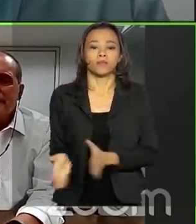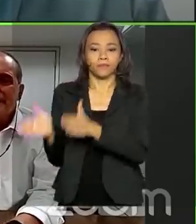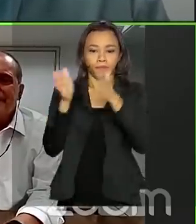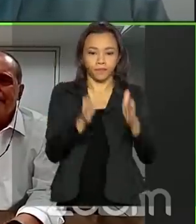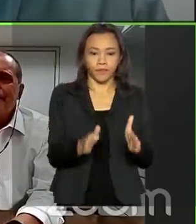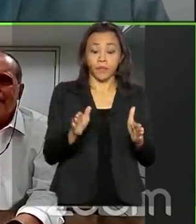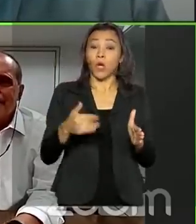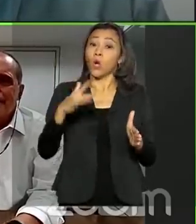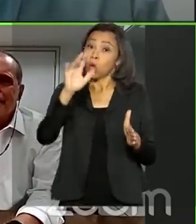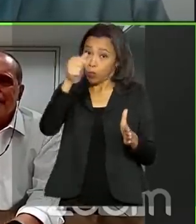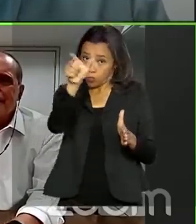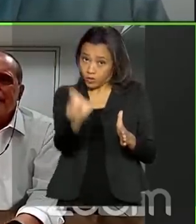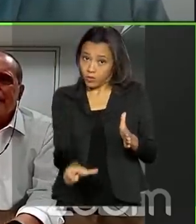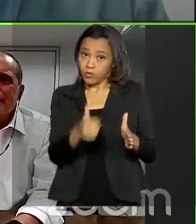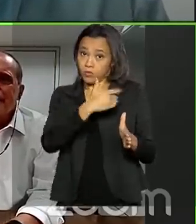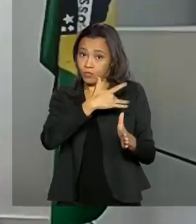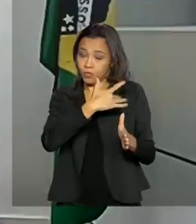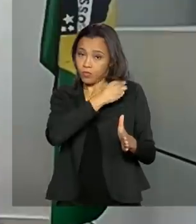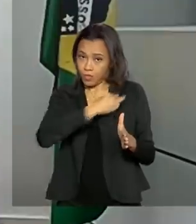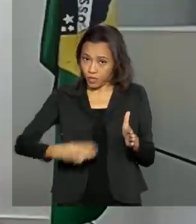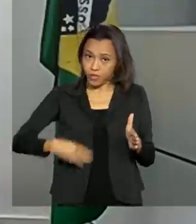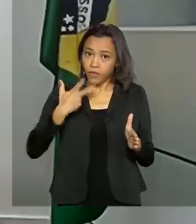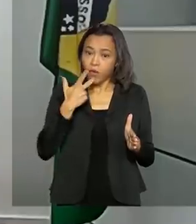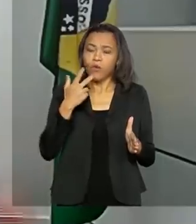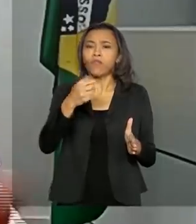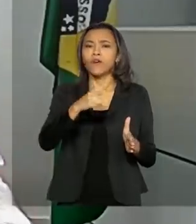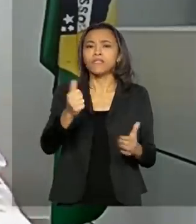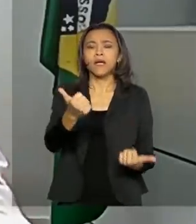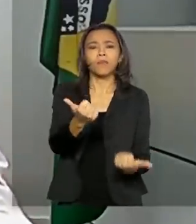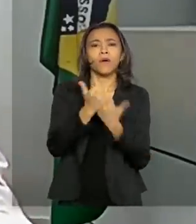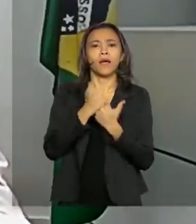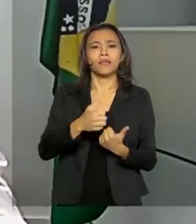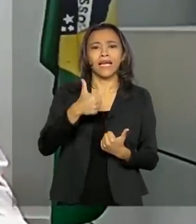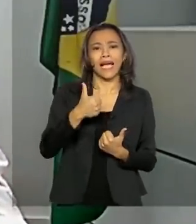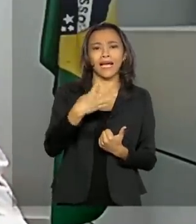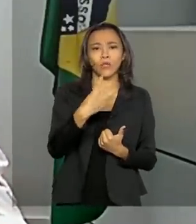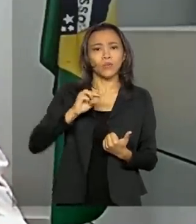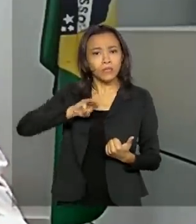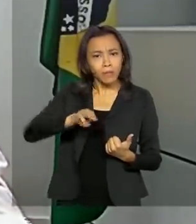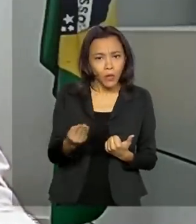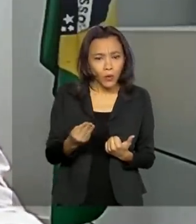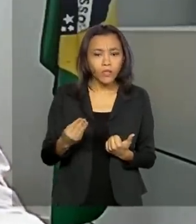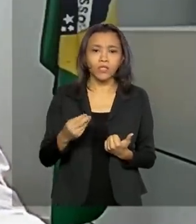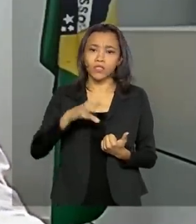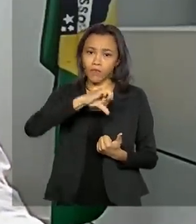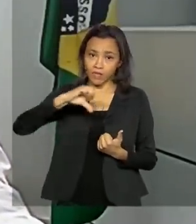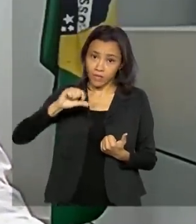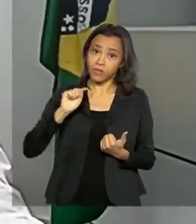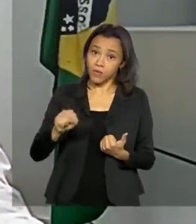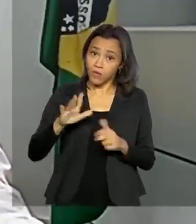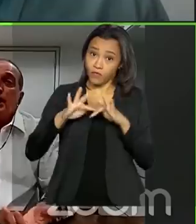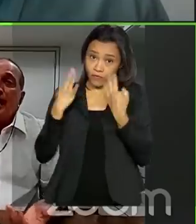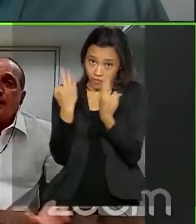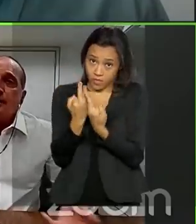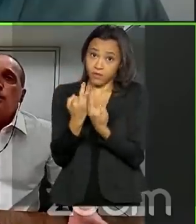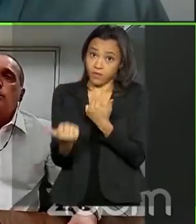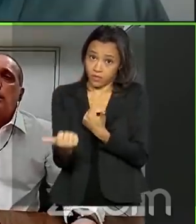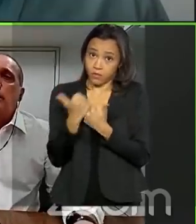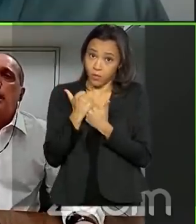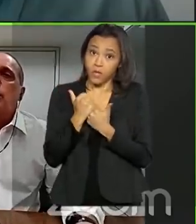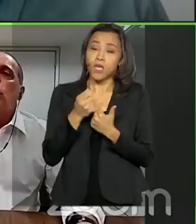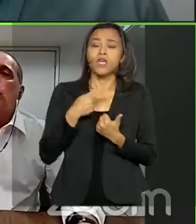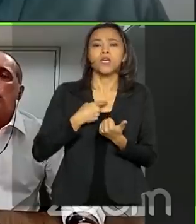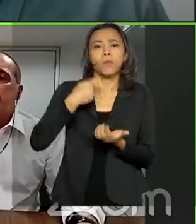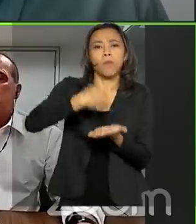Cadastro Único vão ser beneficiadas 14,2 milhões de famílias e que os pagamentos estão